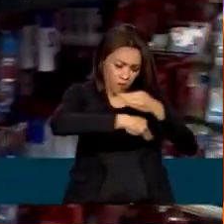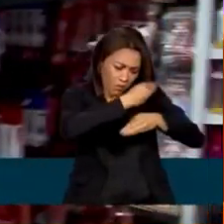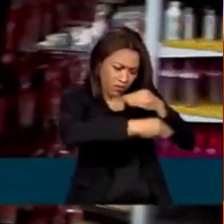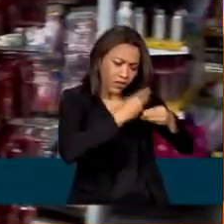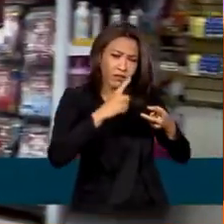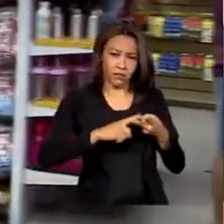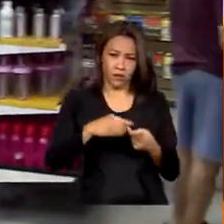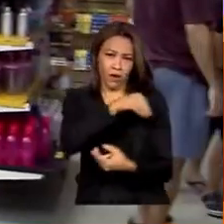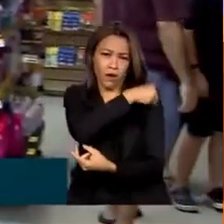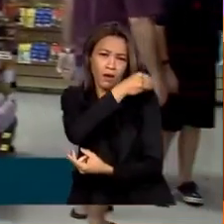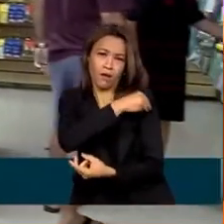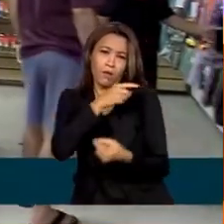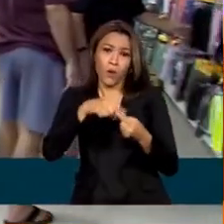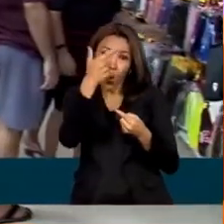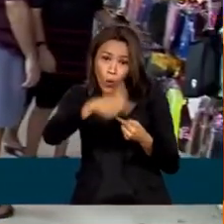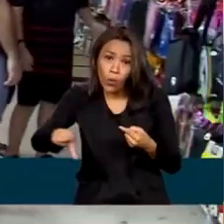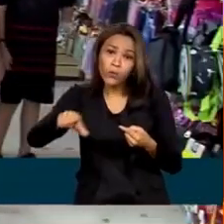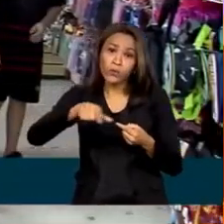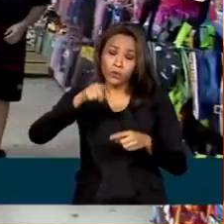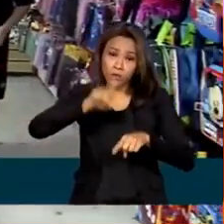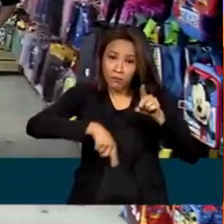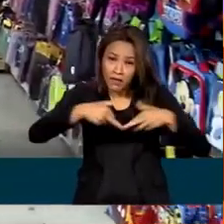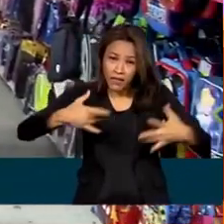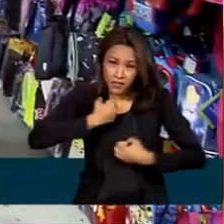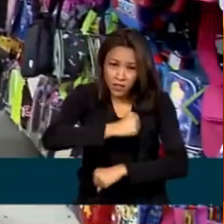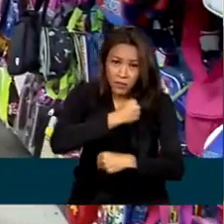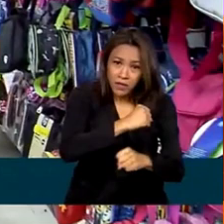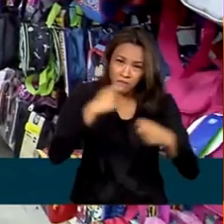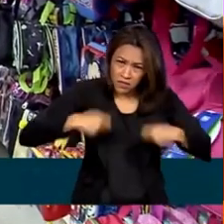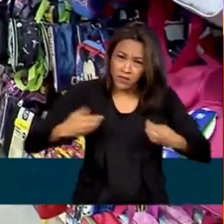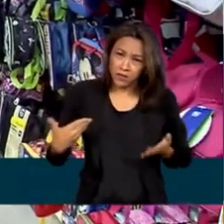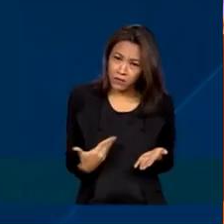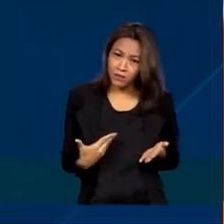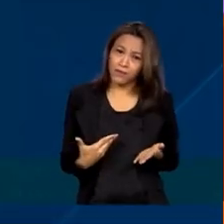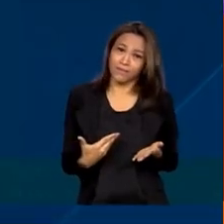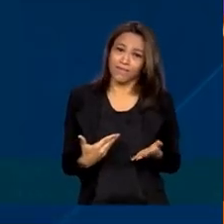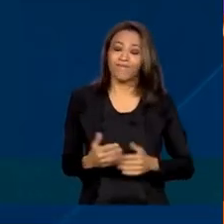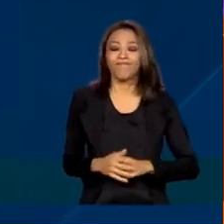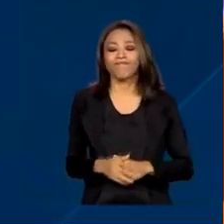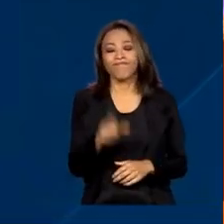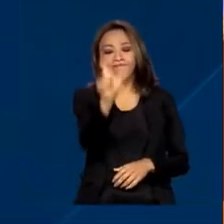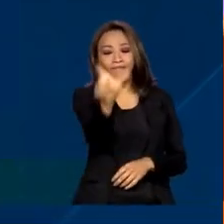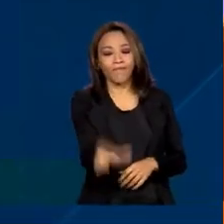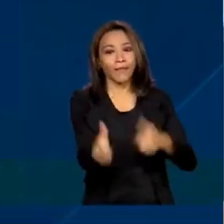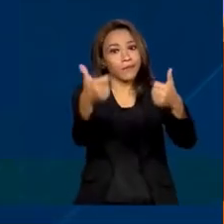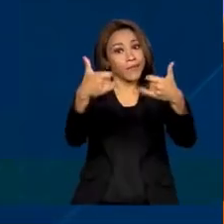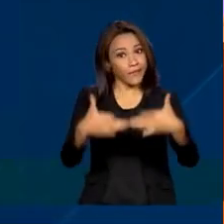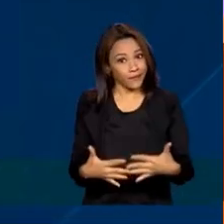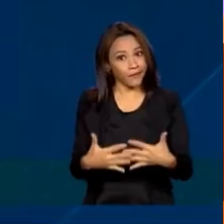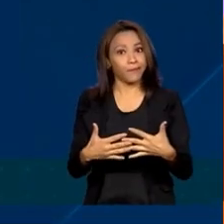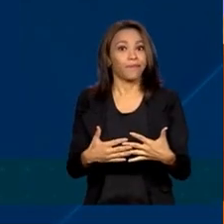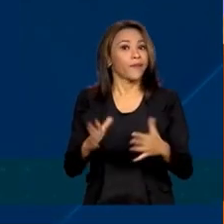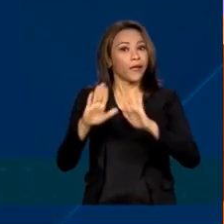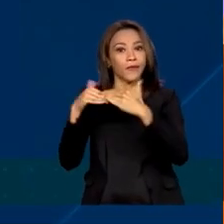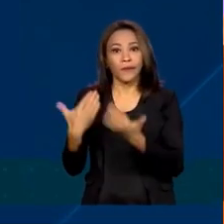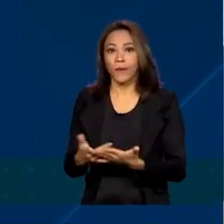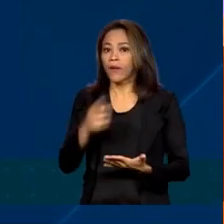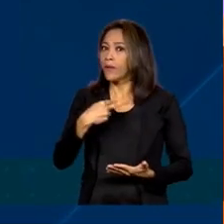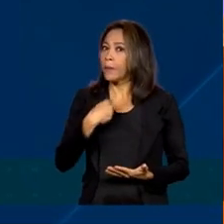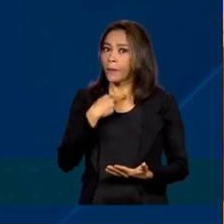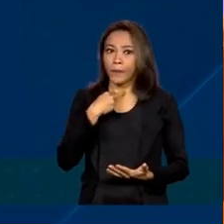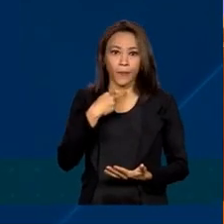álcool, outros produtos de limpeza, precisa mesmo disso tudo? A instituição de ensino não pode cobrar